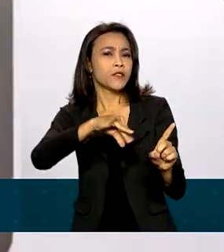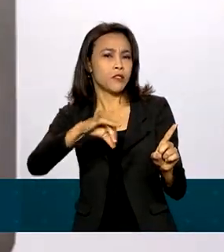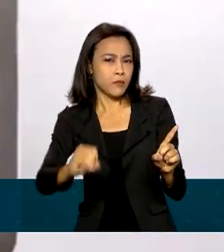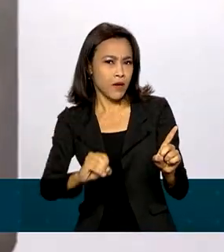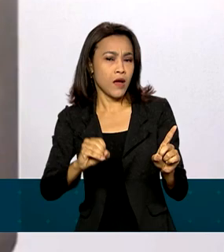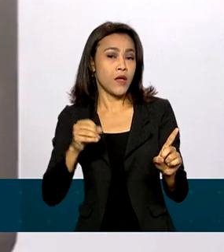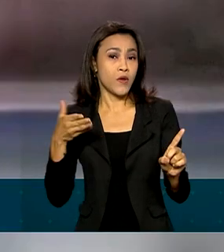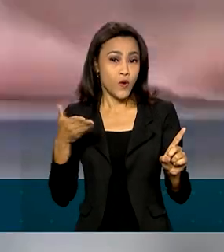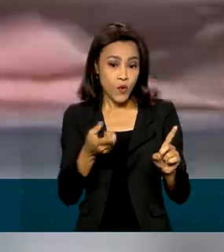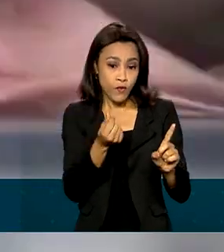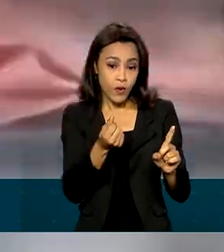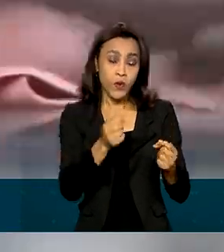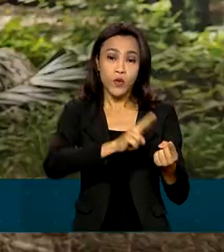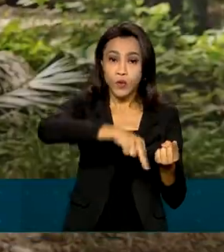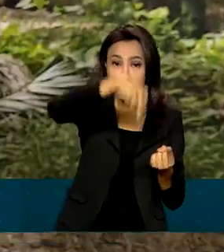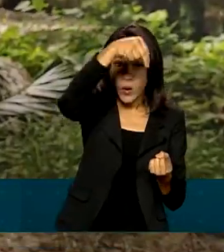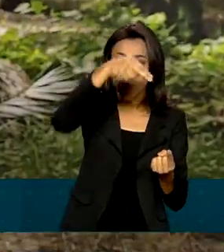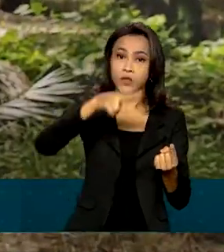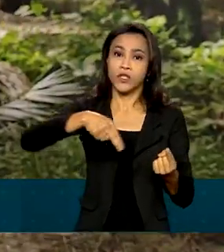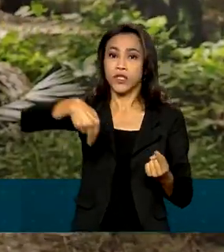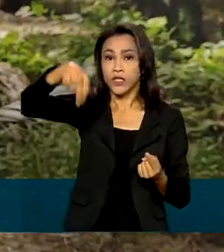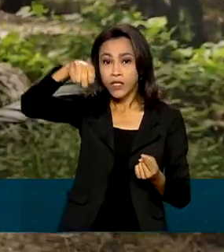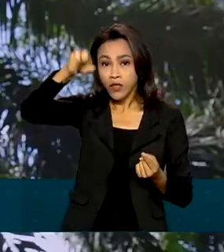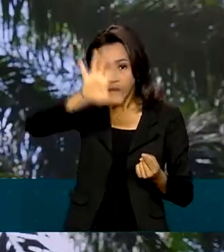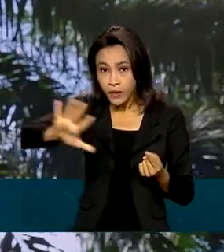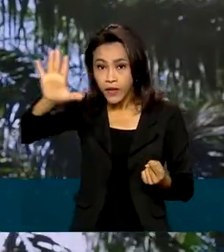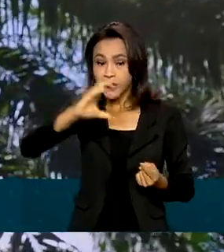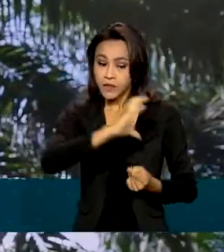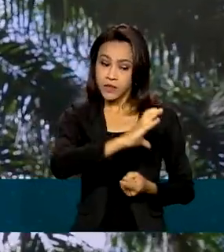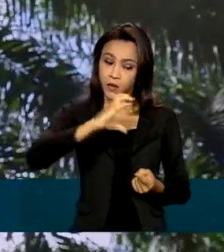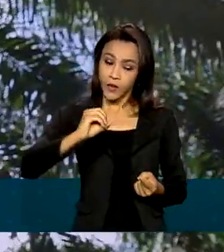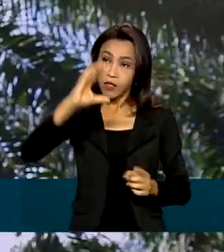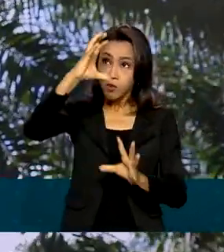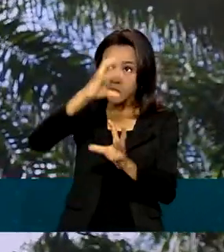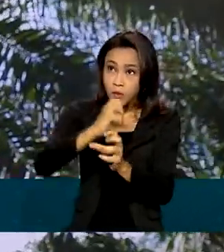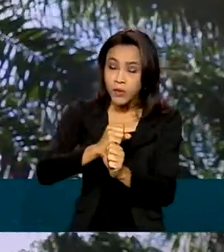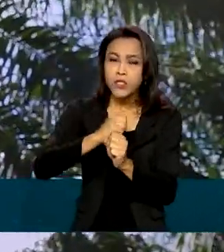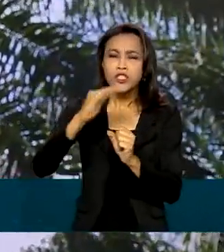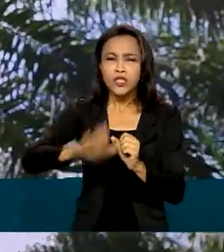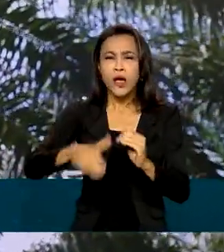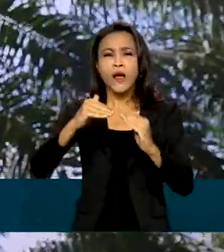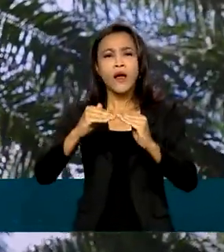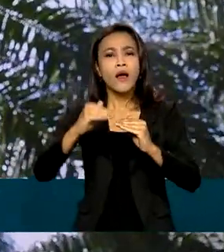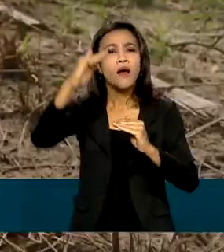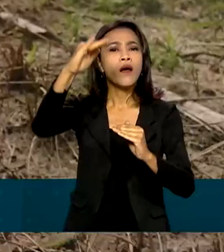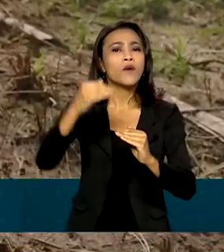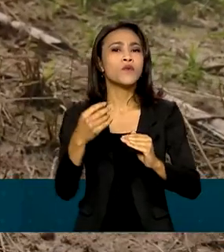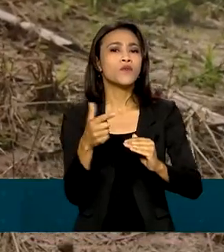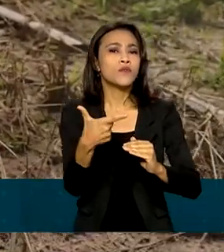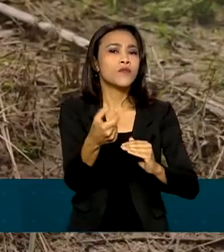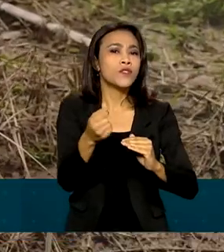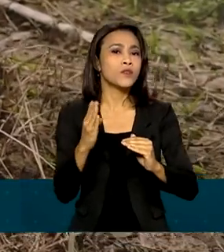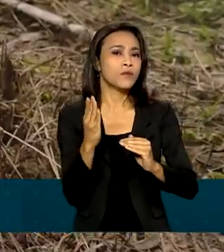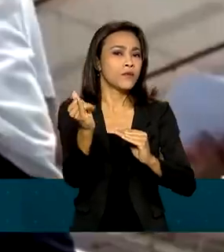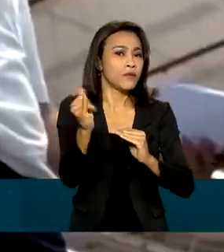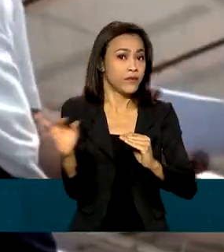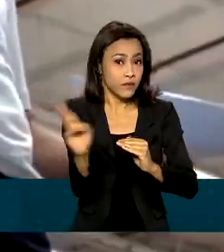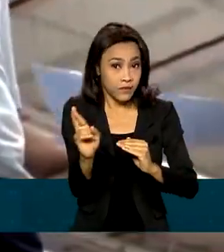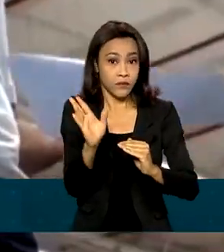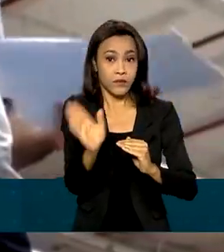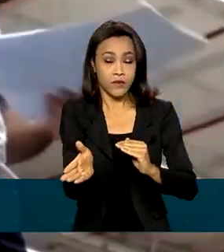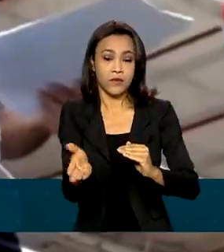dos fundos do Norte, Centro-Oeste e Nordeste já havia ultrapassado os 20 bilhões de reais.